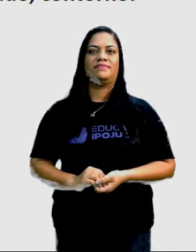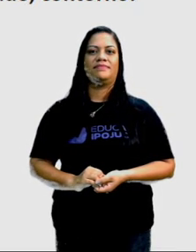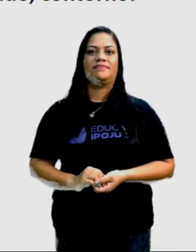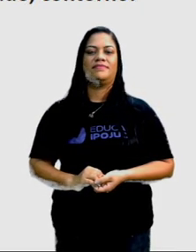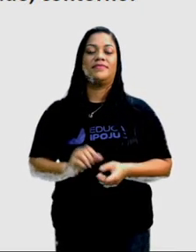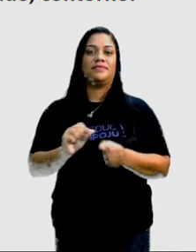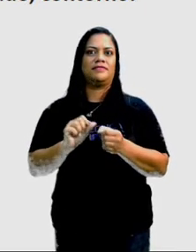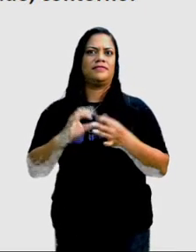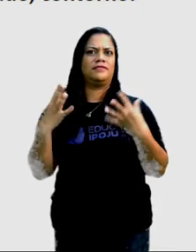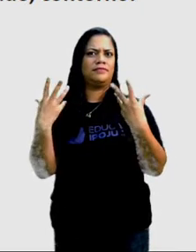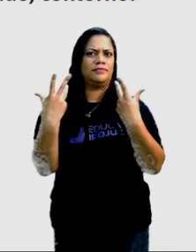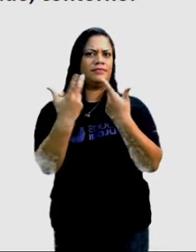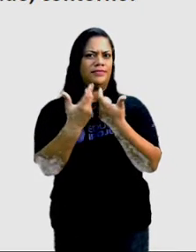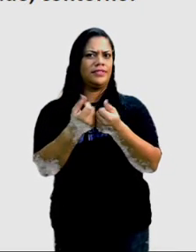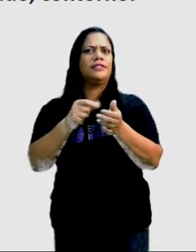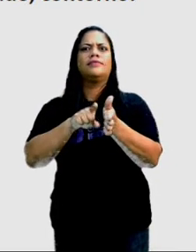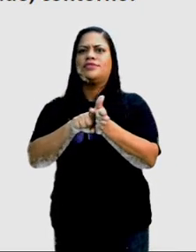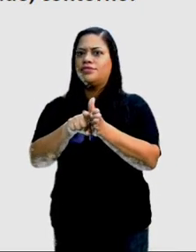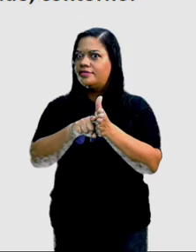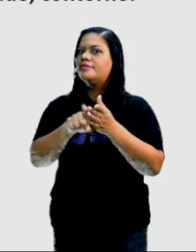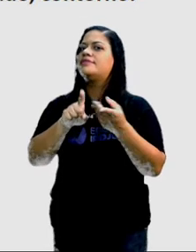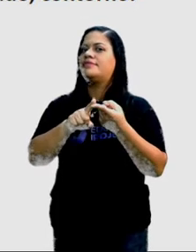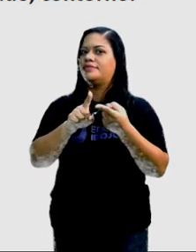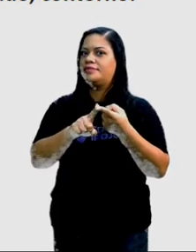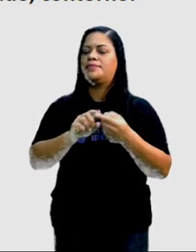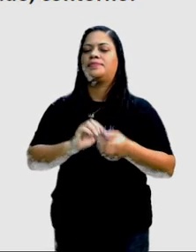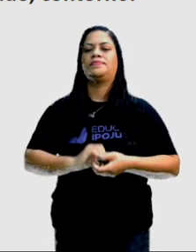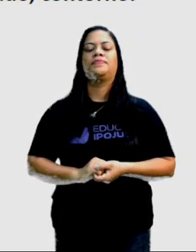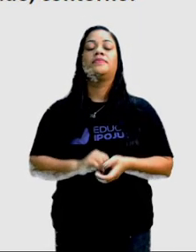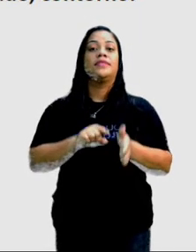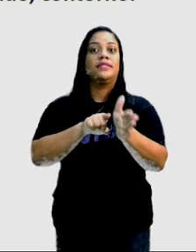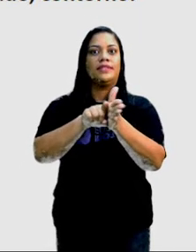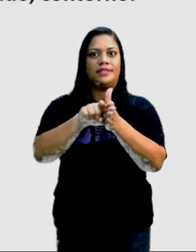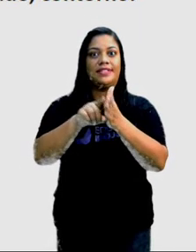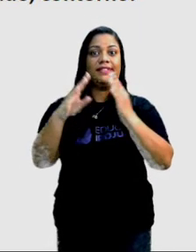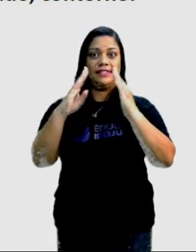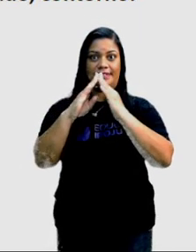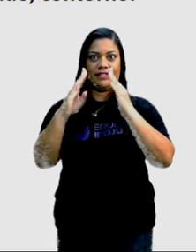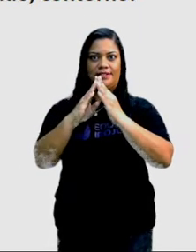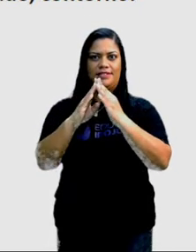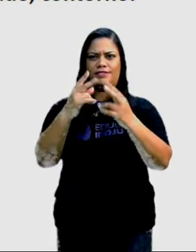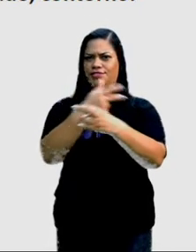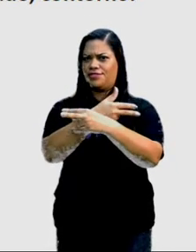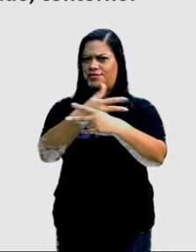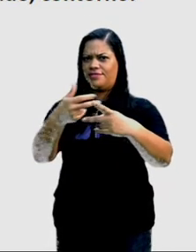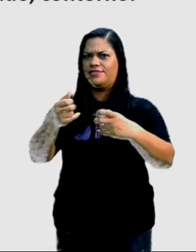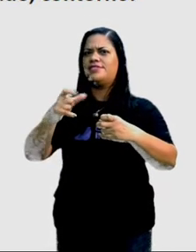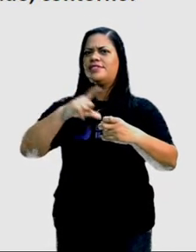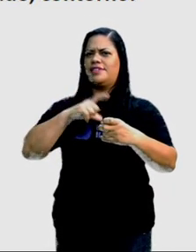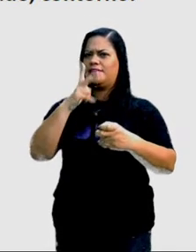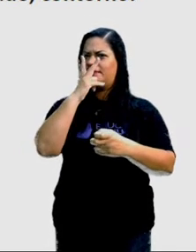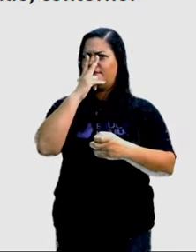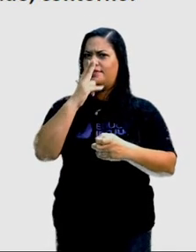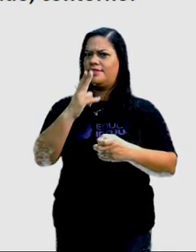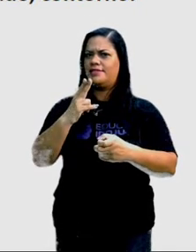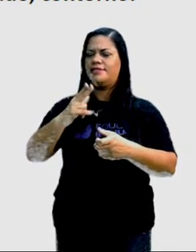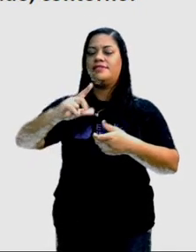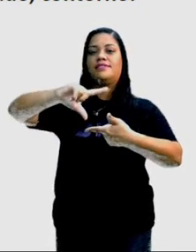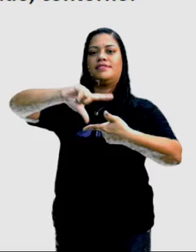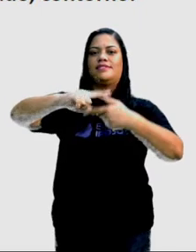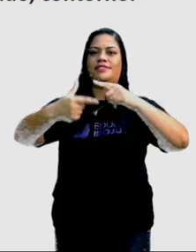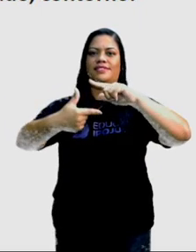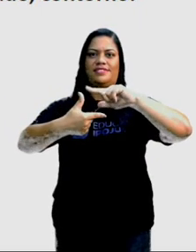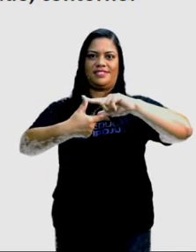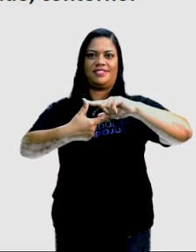caprichando. Então, vamos lá. Pesquise em sua casa objetos que se pareçam com as